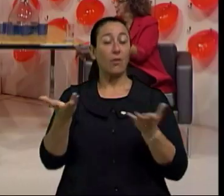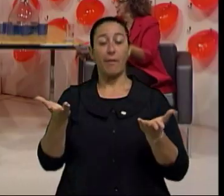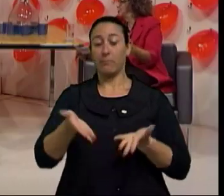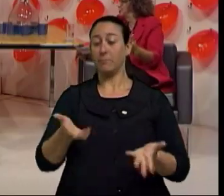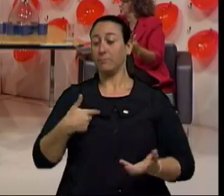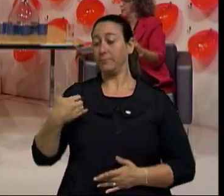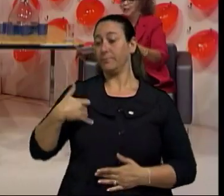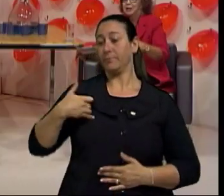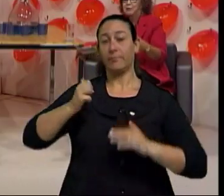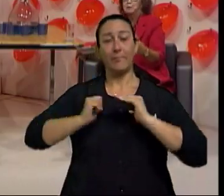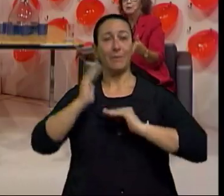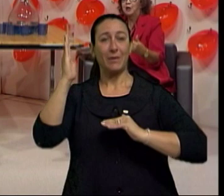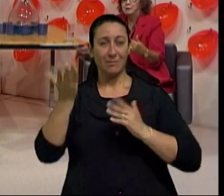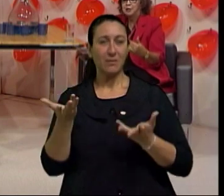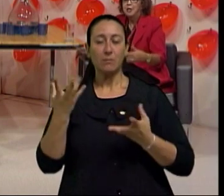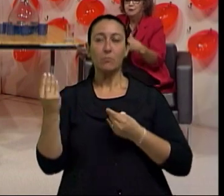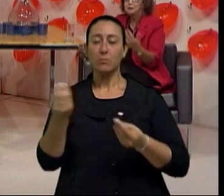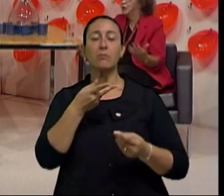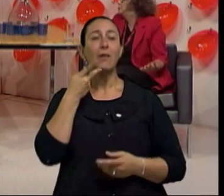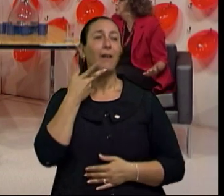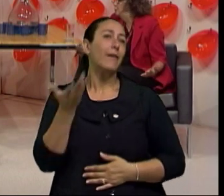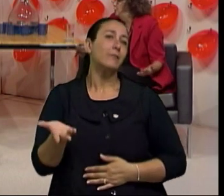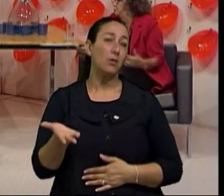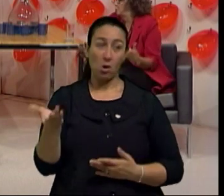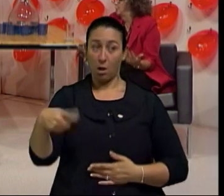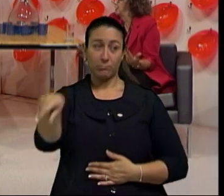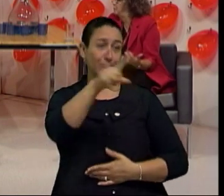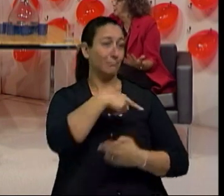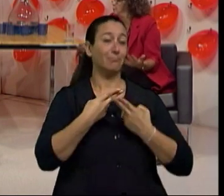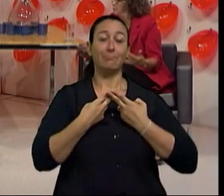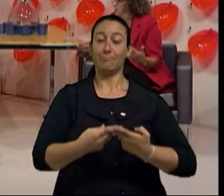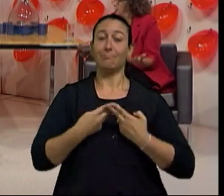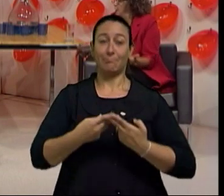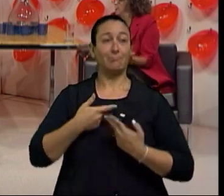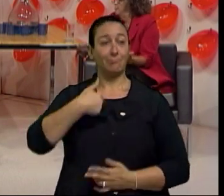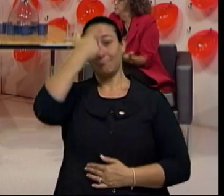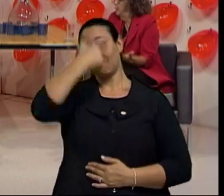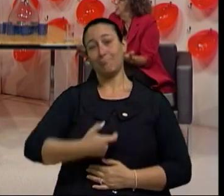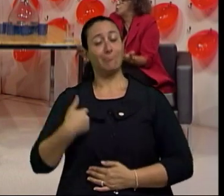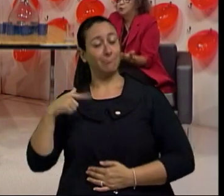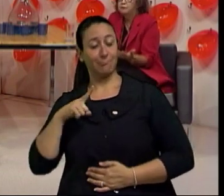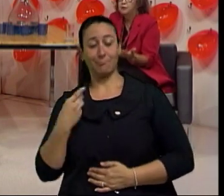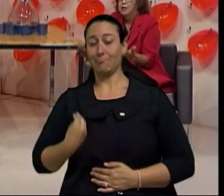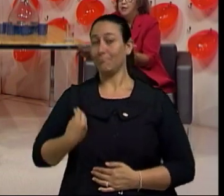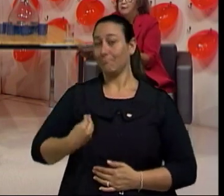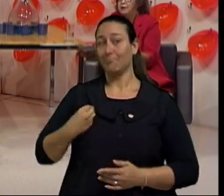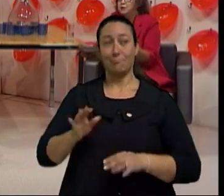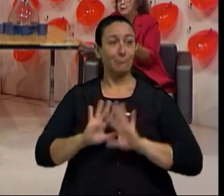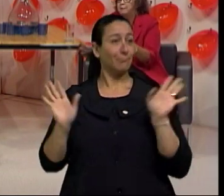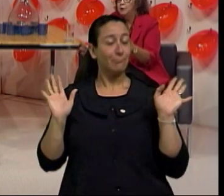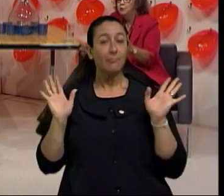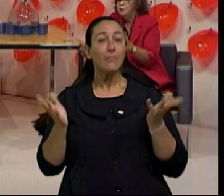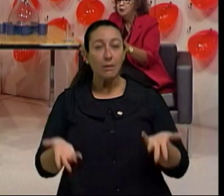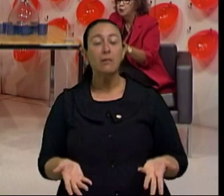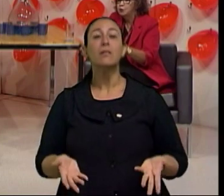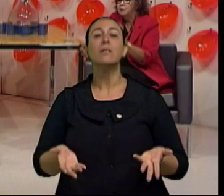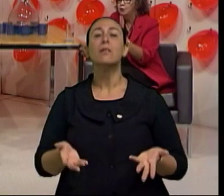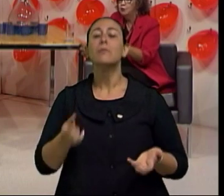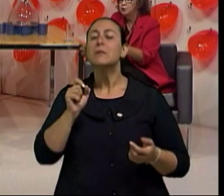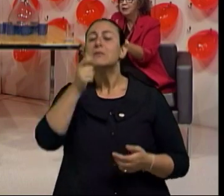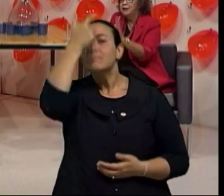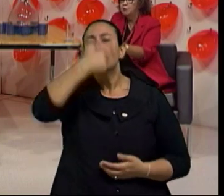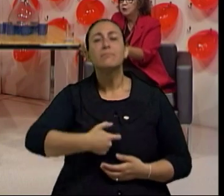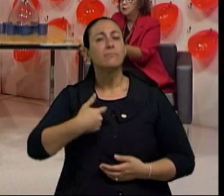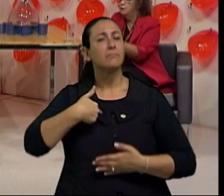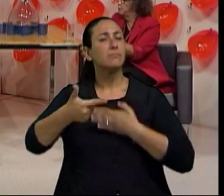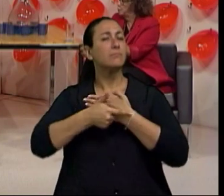que nem aquele que dizem, né, aquele bem popularmente, vão ter que me engolir porque eu estou aqui vivo e bem ativo. Mas o papel do idoso,